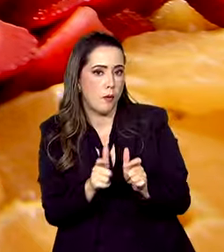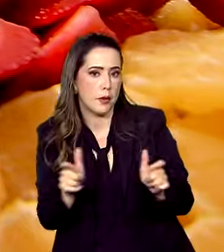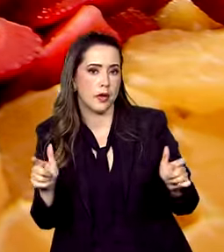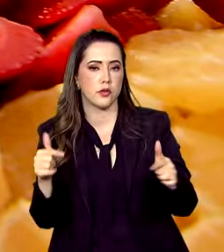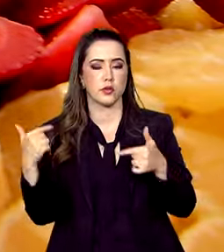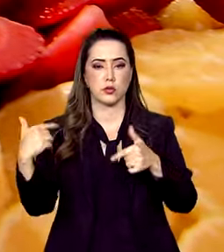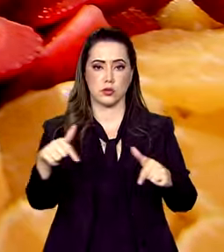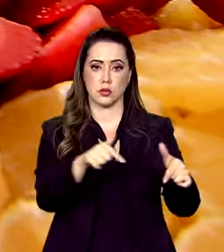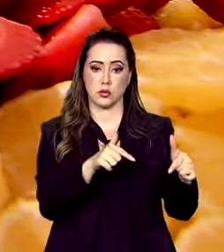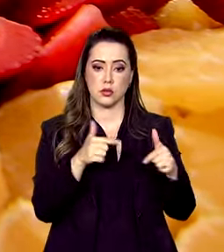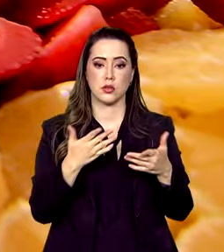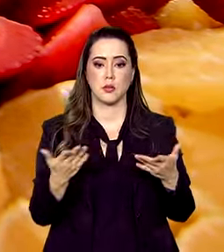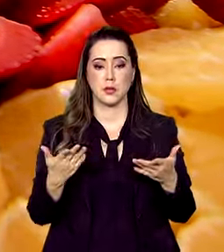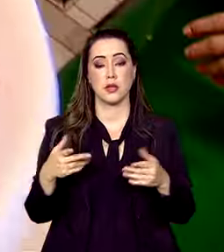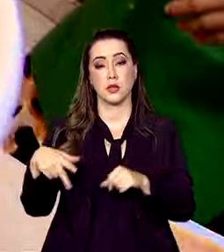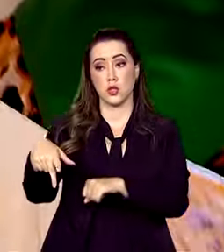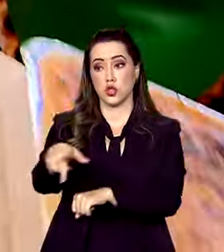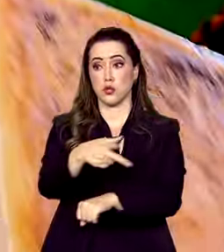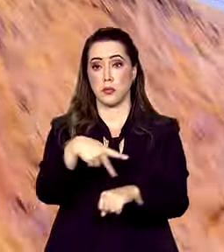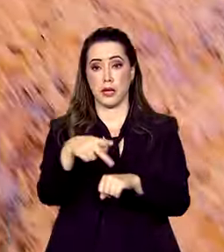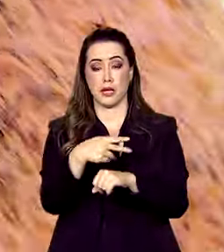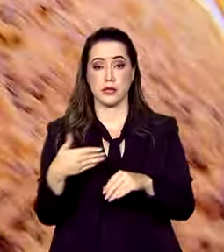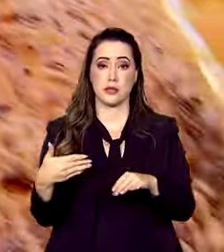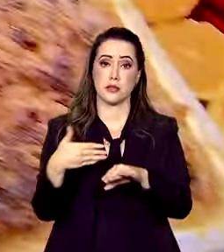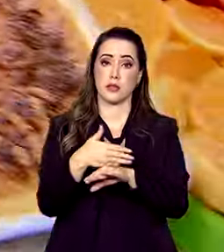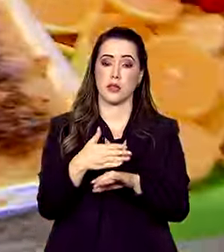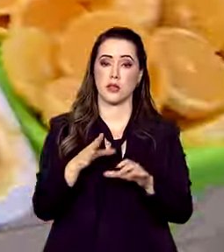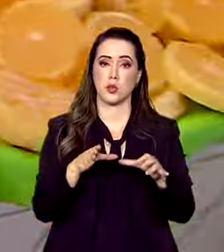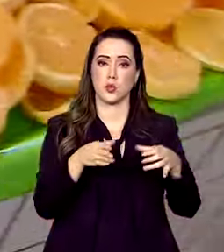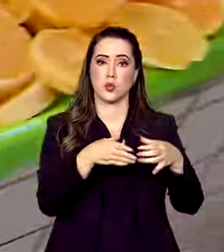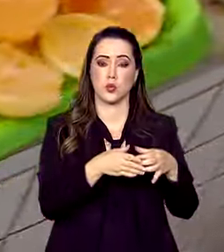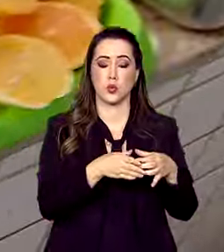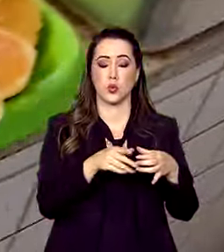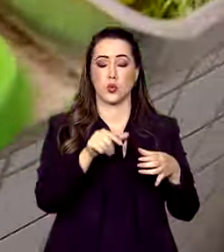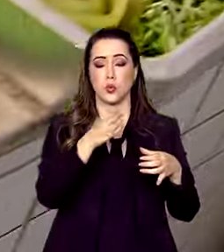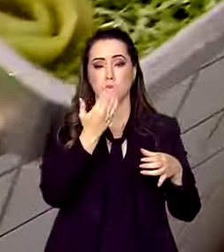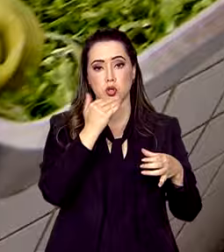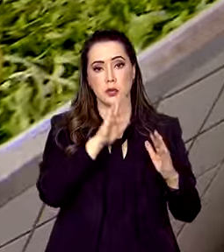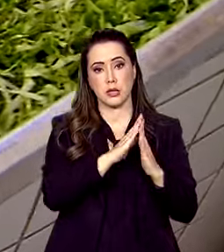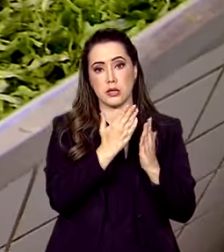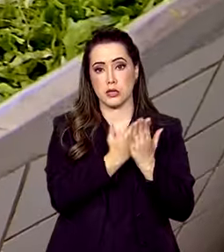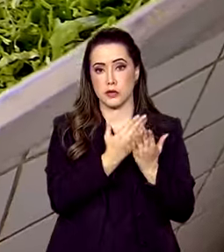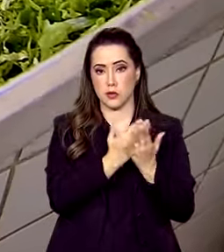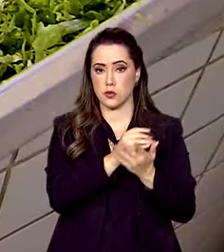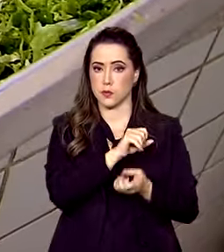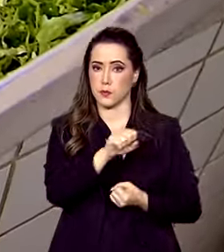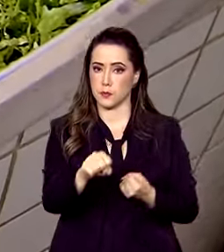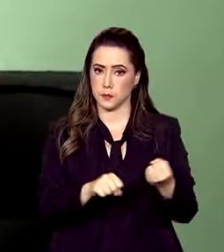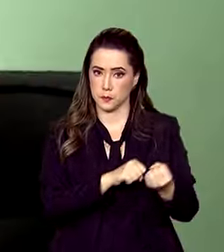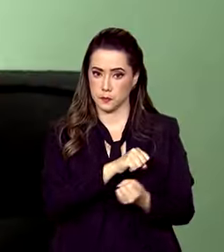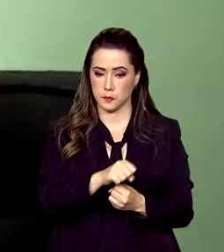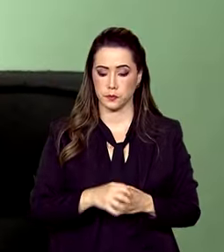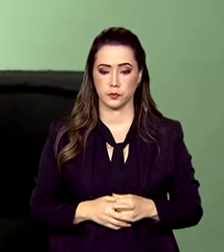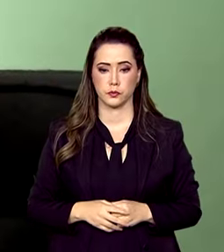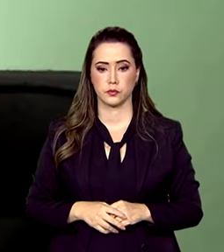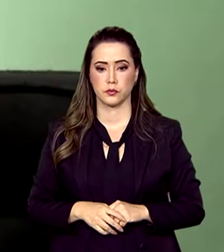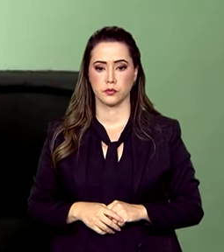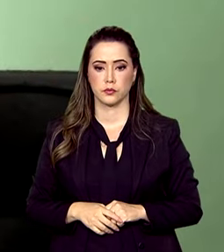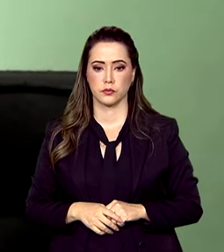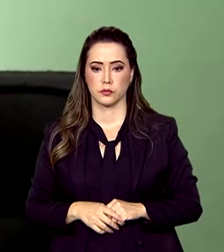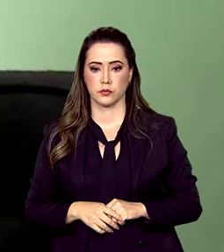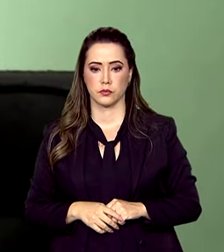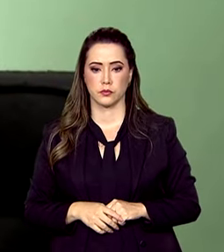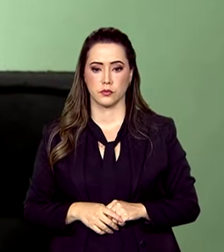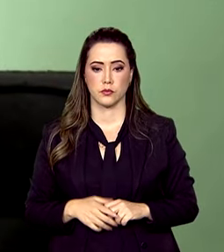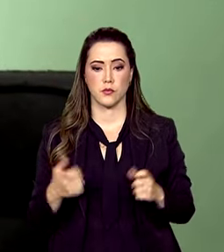das atividades e de países que integram a rede de alimentação escolar sustentável. Eu devo dizer que a